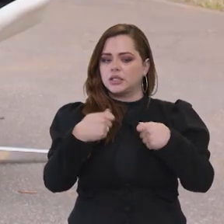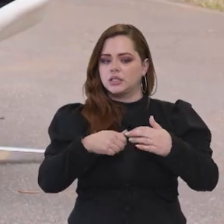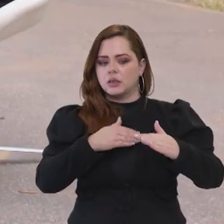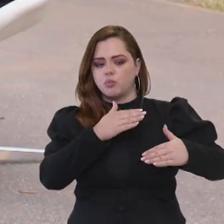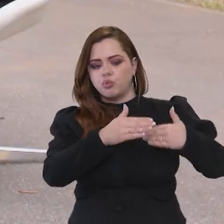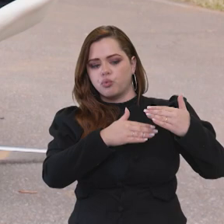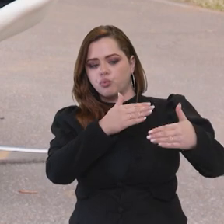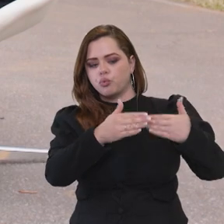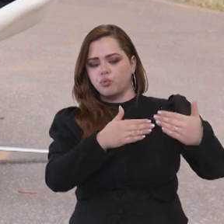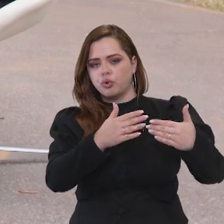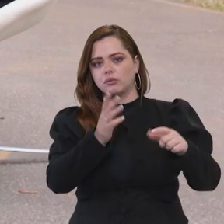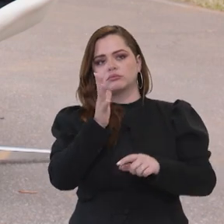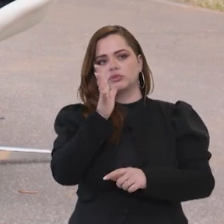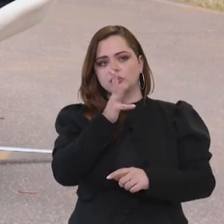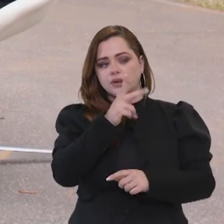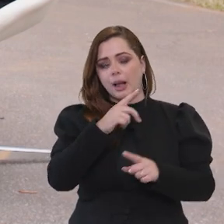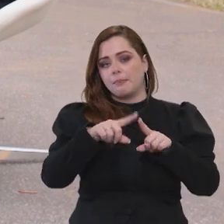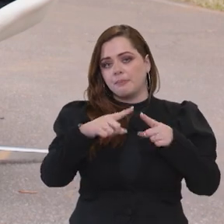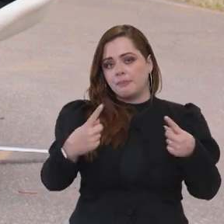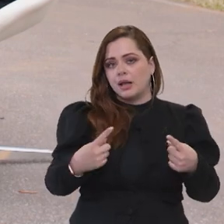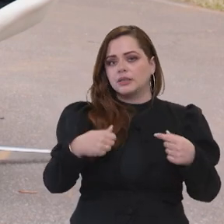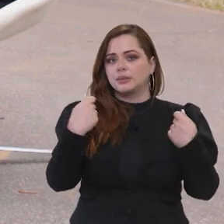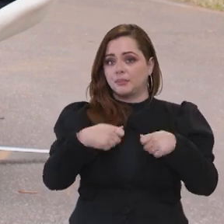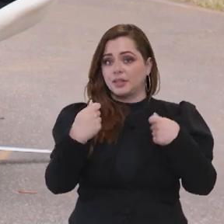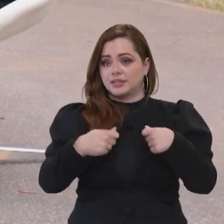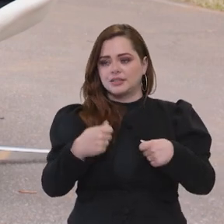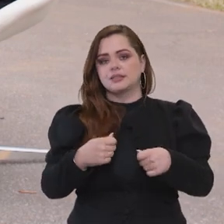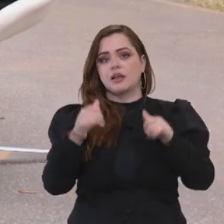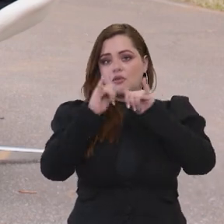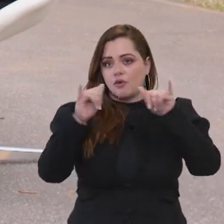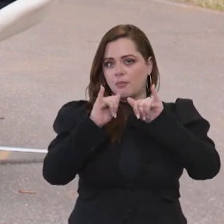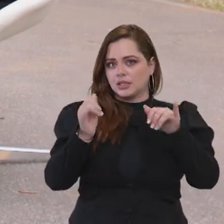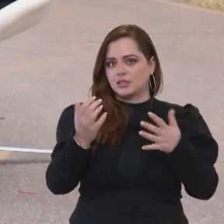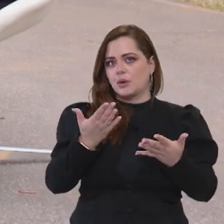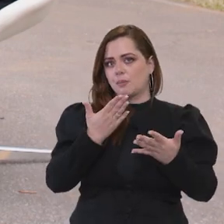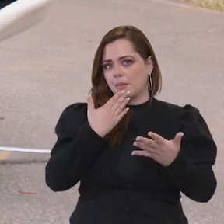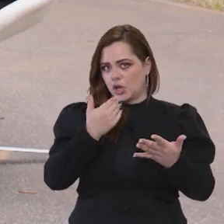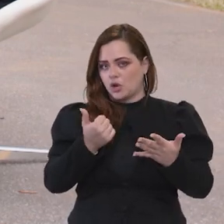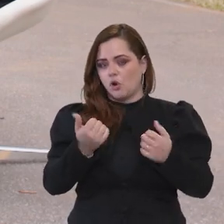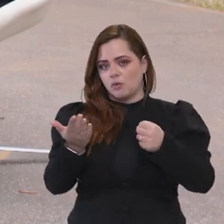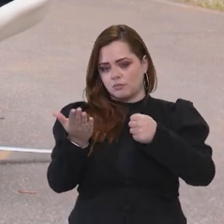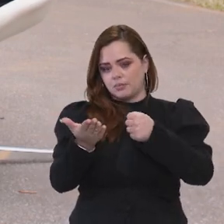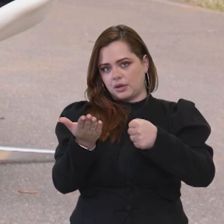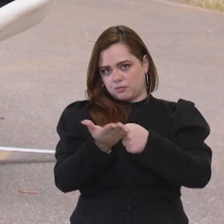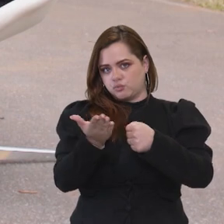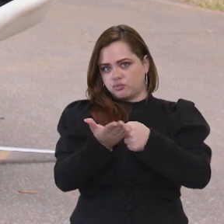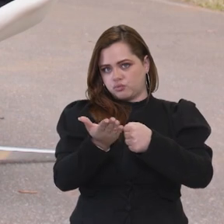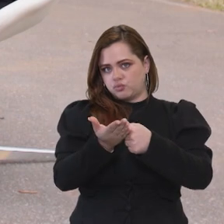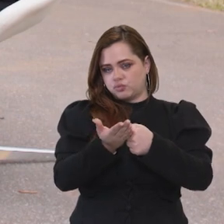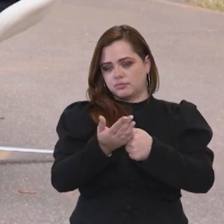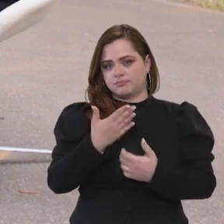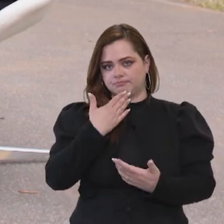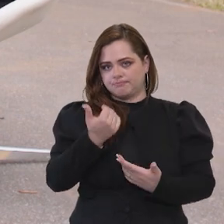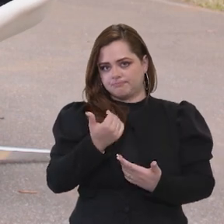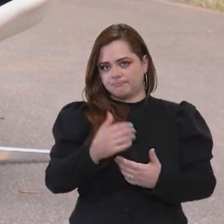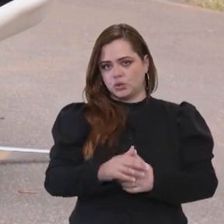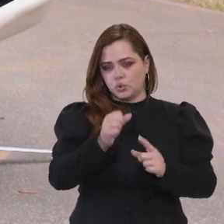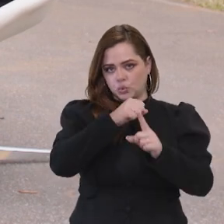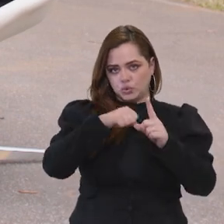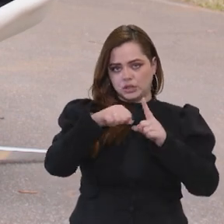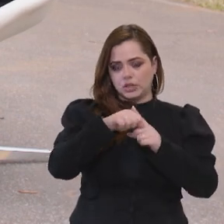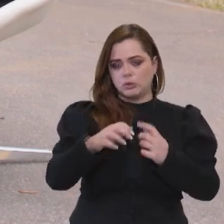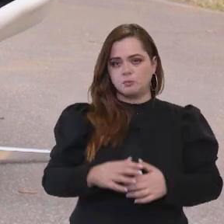vez, mas é possível ter notícias boas para a classe média muito em breve? Essa, Carol, foi um pedido